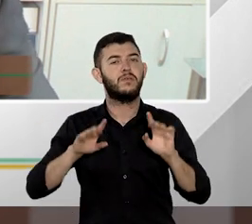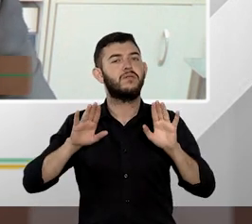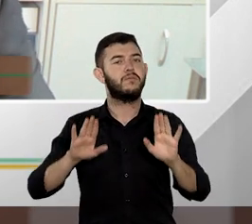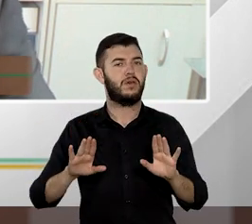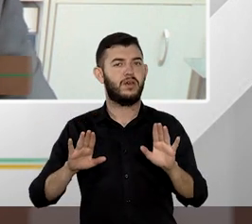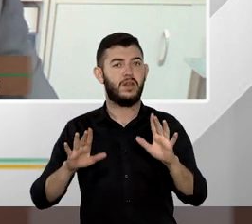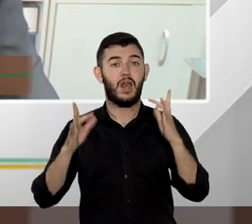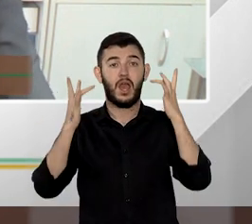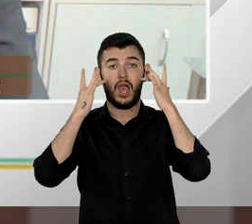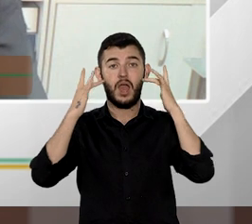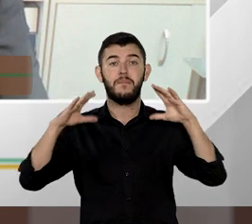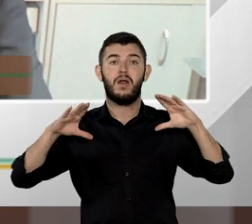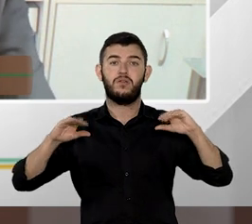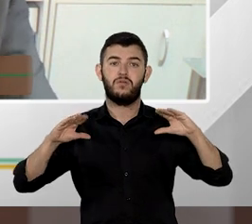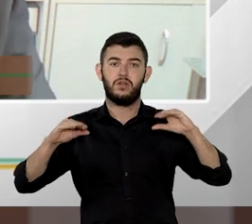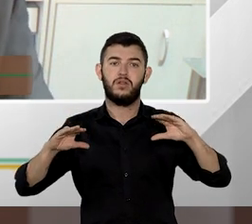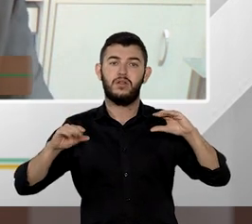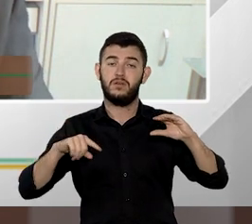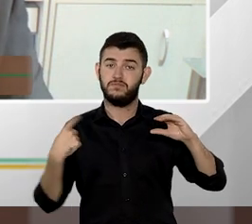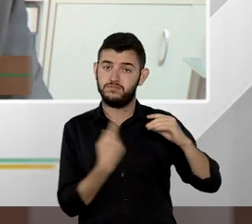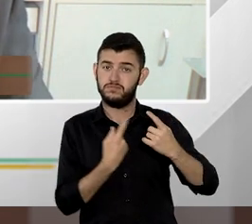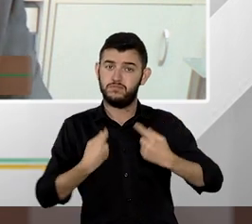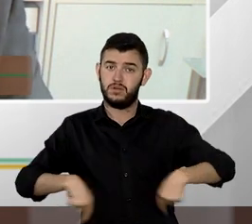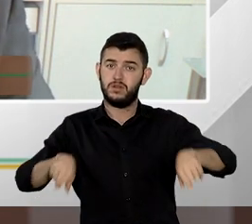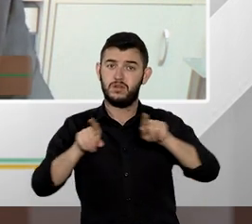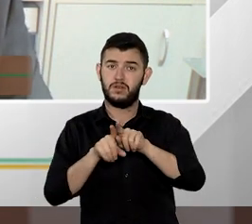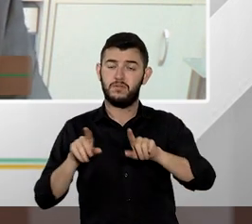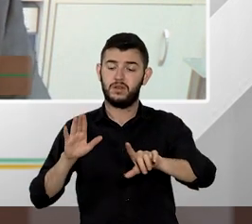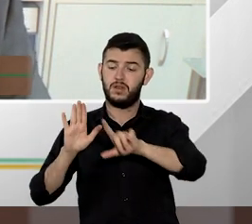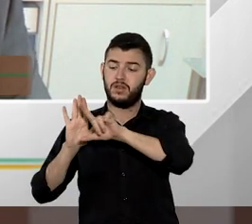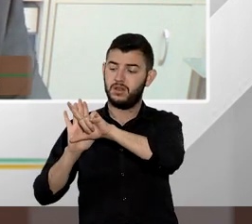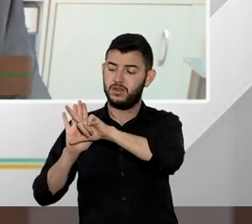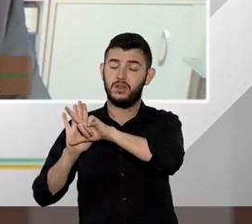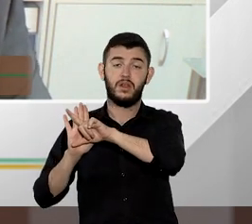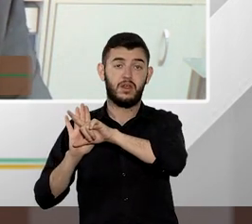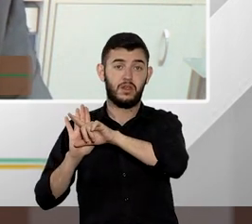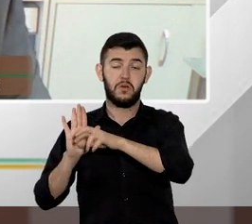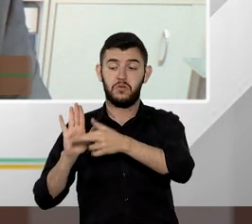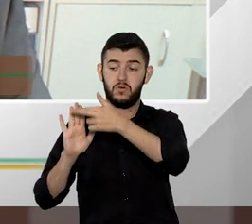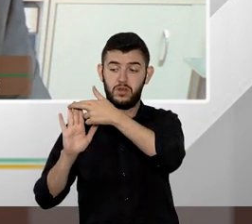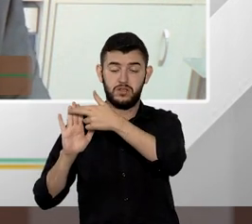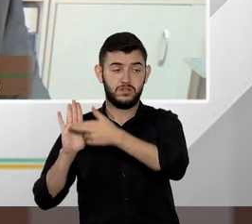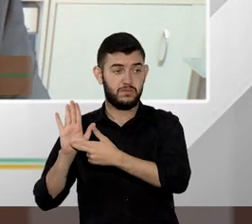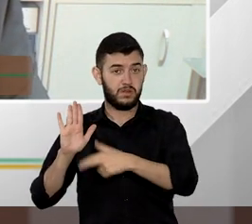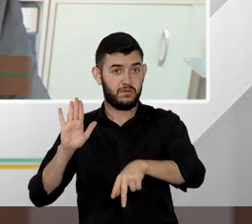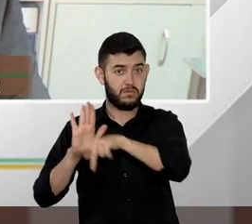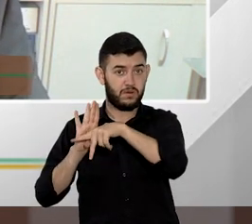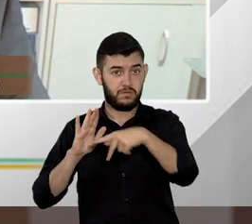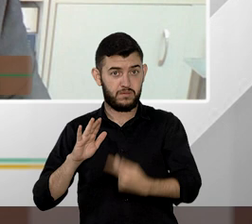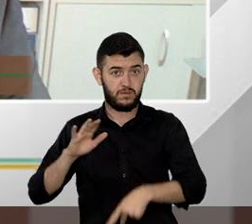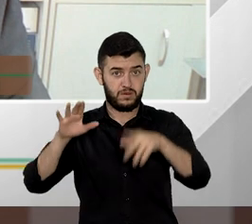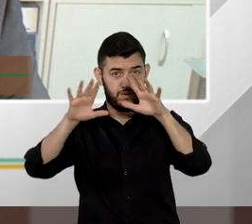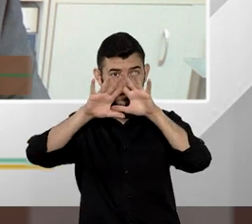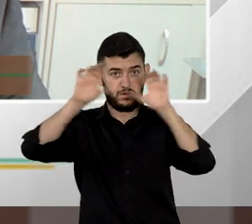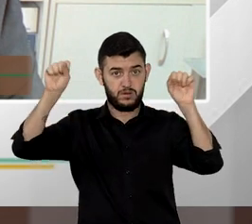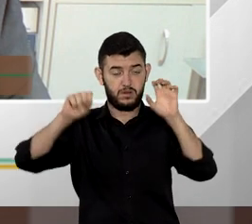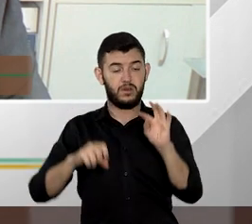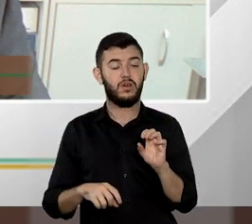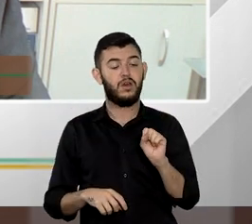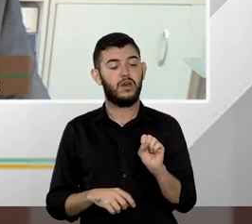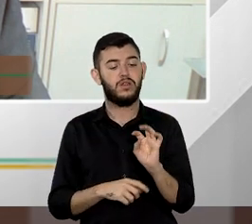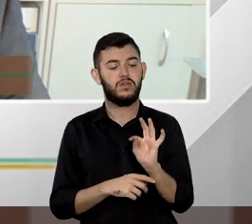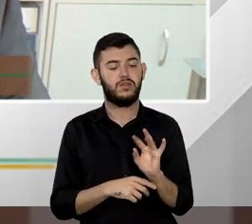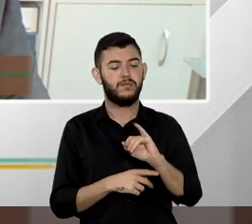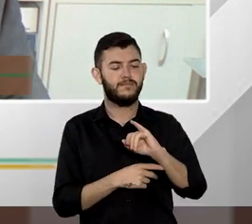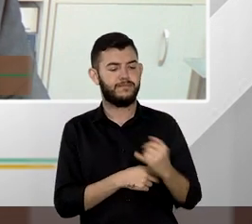amadurecer na legislação regulamentar no regimento interno do STJ o que vai ser essa relevância na prática